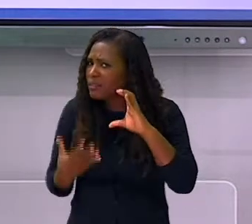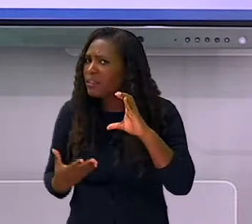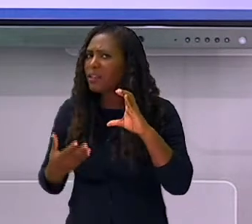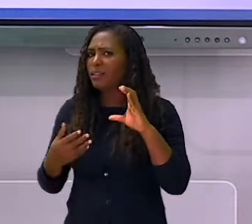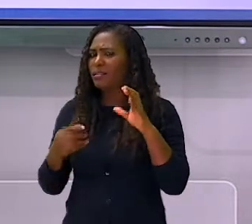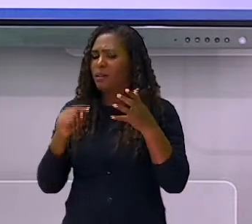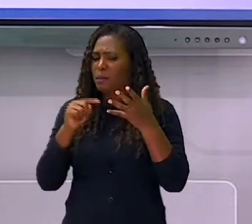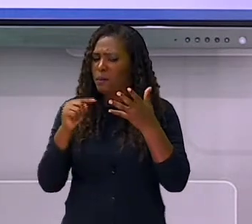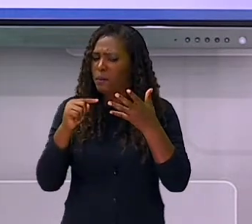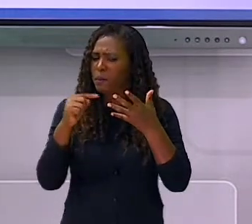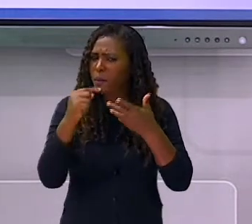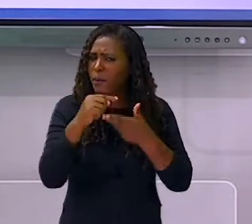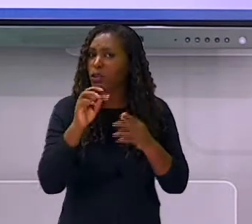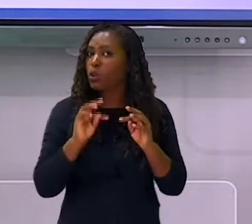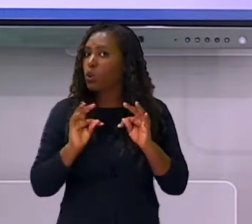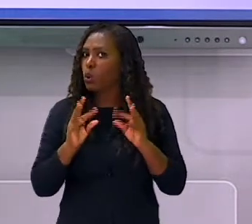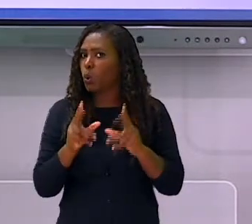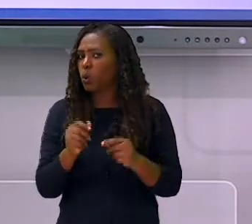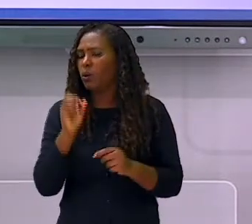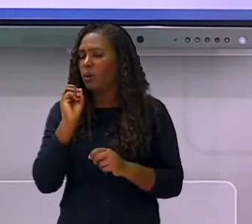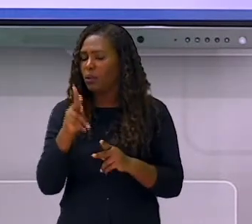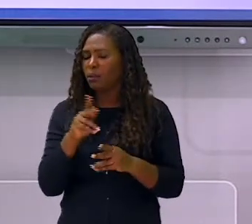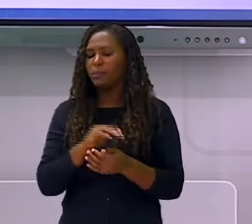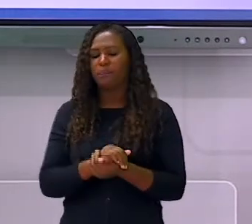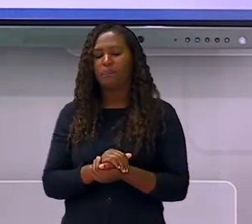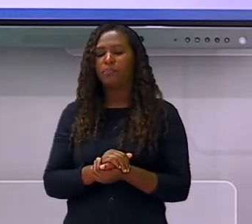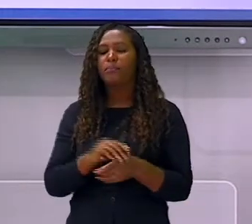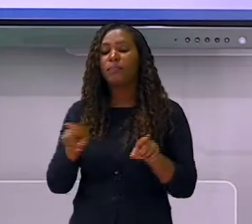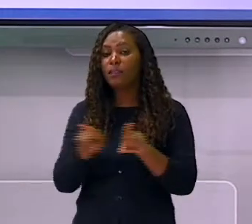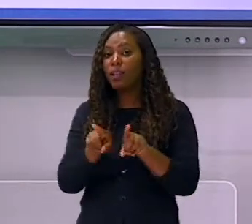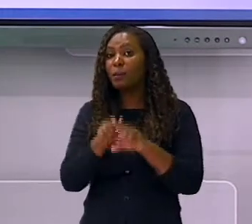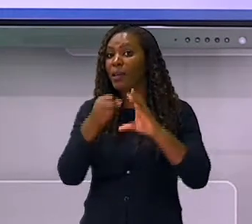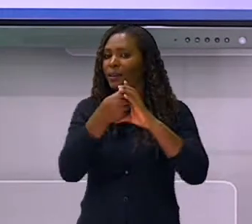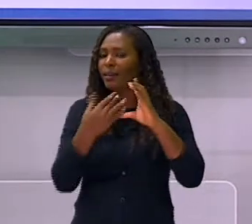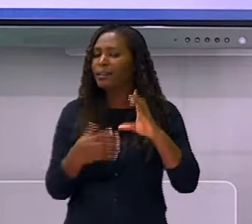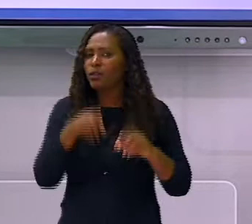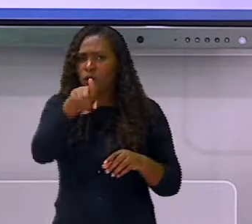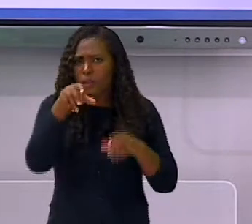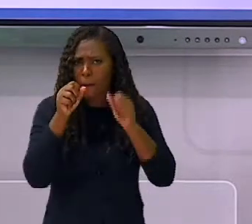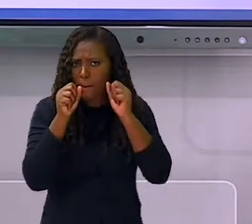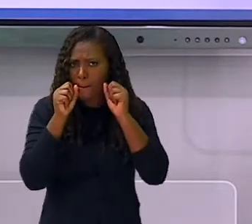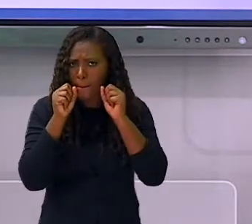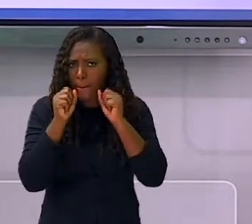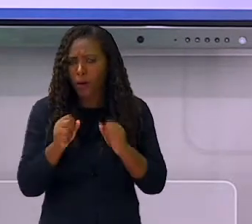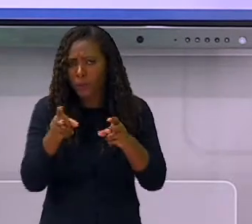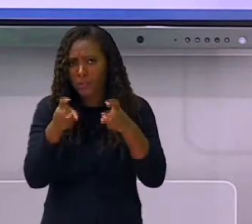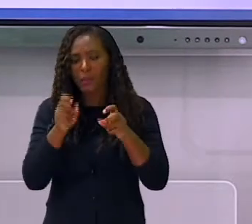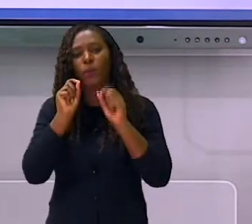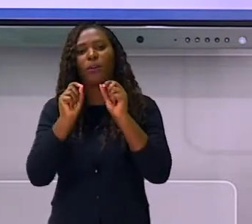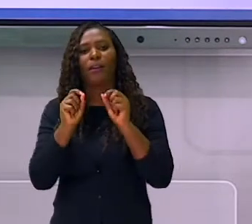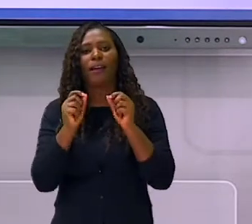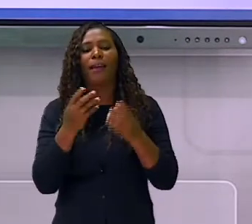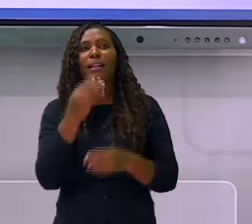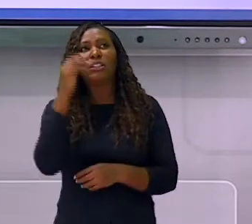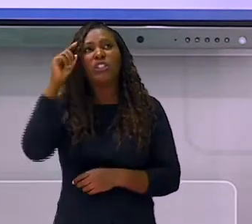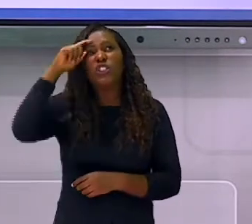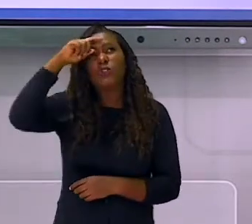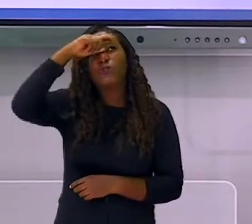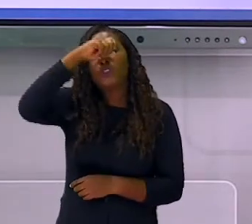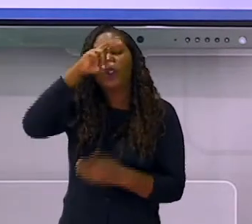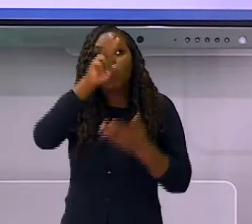observar é a dificuldade na aquisição da leitura e da escrita. É o que nós falamos ali há pouco. Como